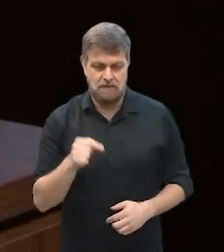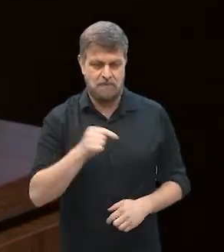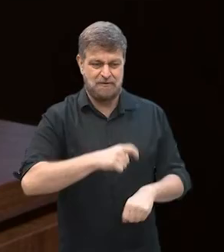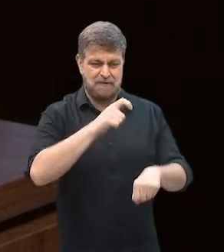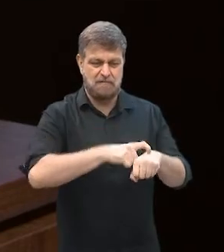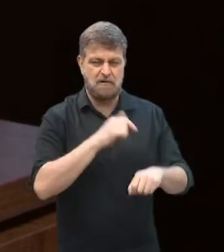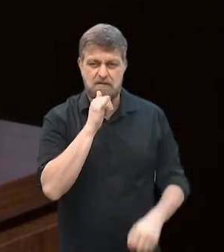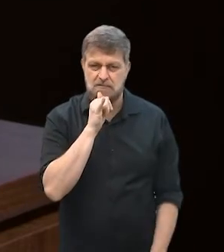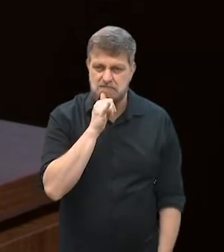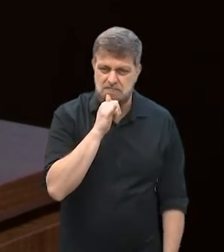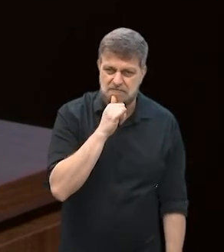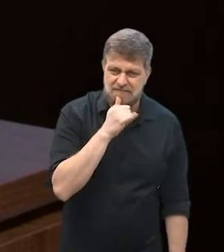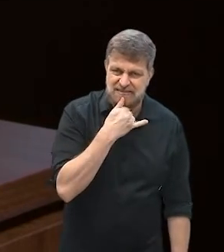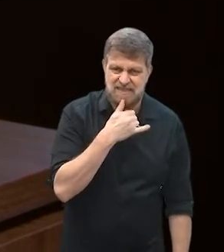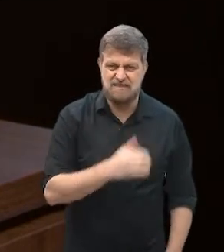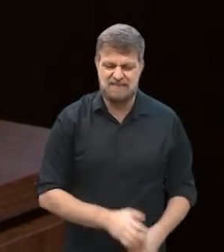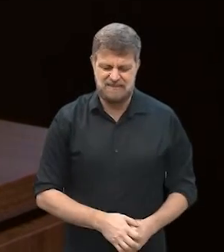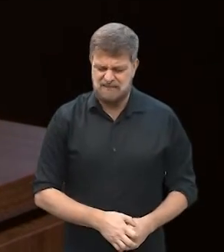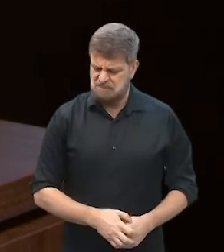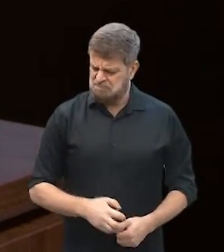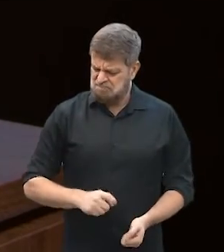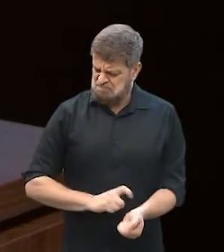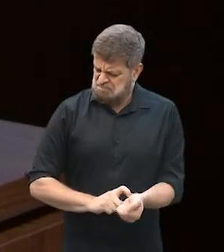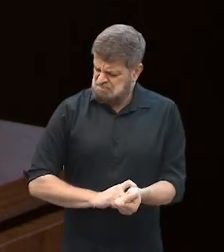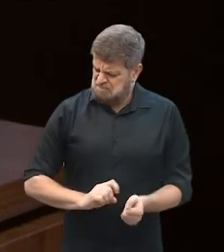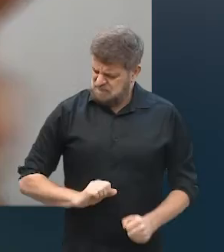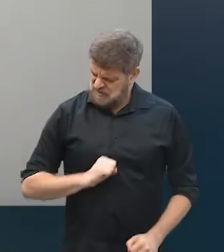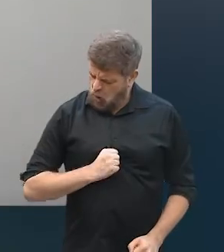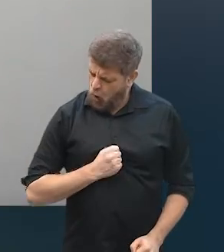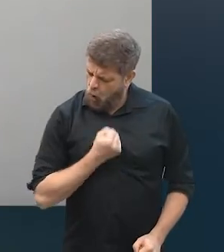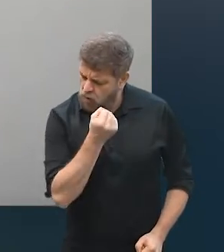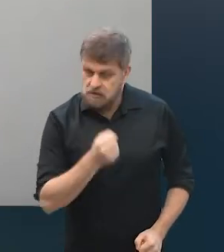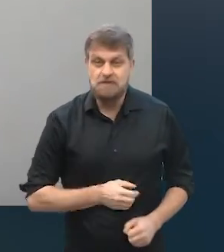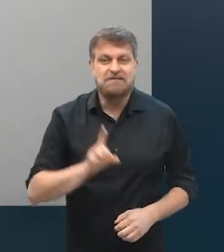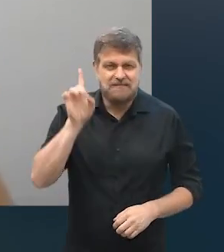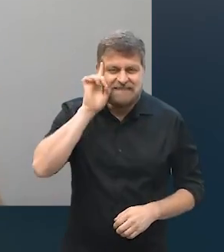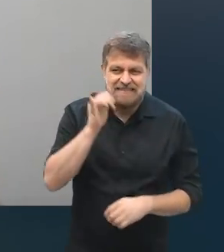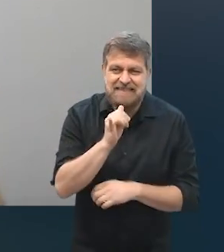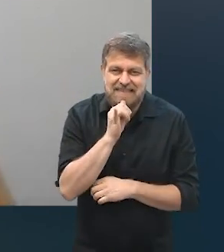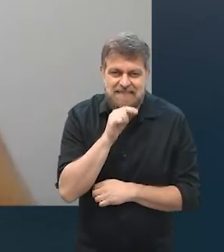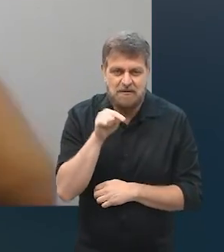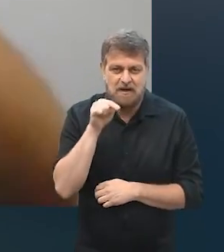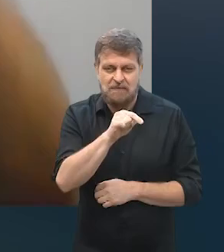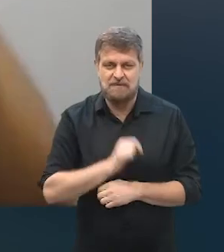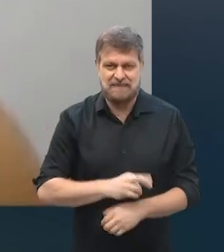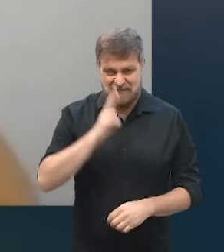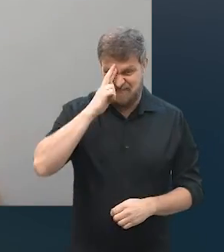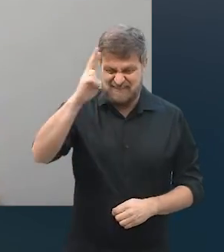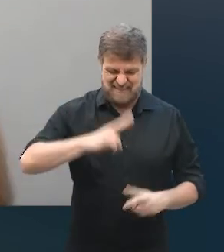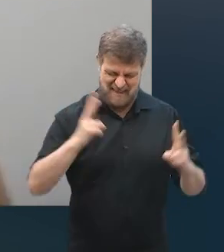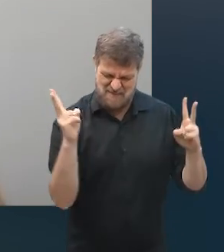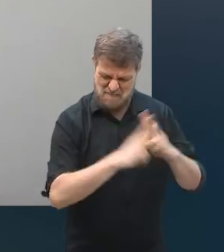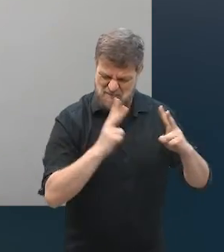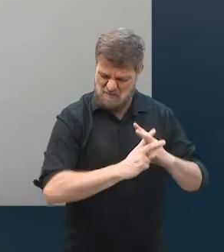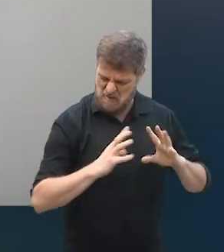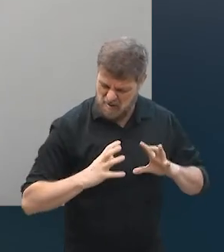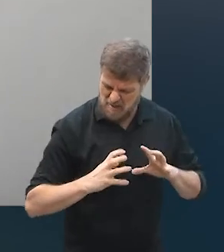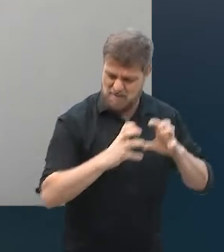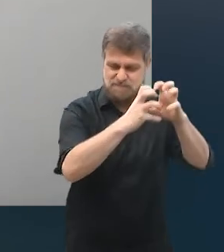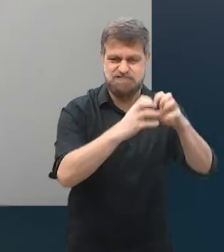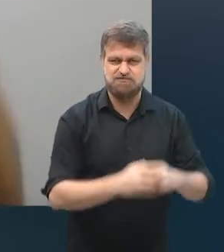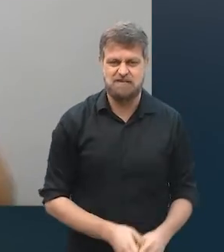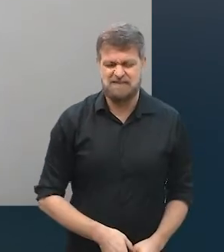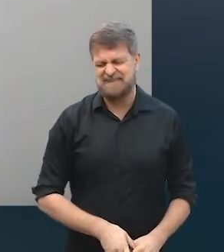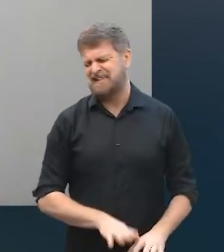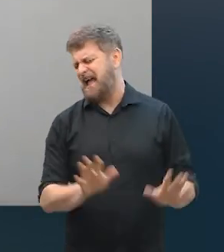no momento de tristeza, ou no momento de rancor, de ódio, sabe aquele dia que você brigou com o seu chefe lá na sua atividade